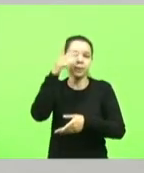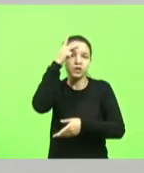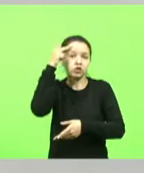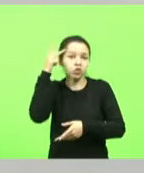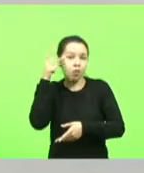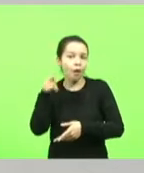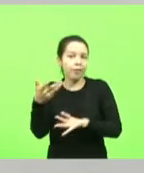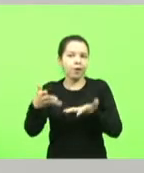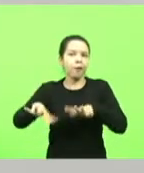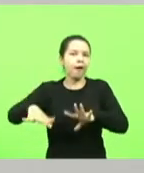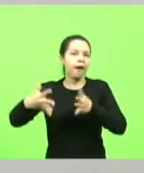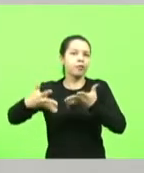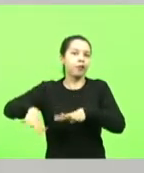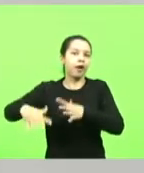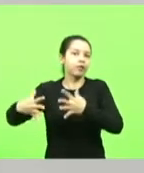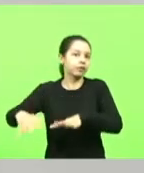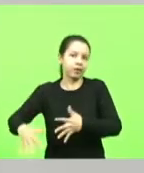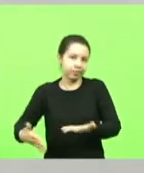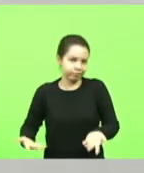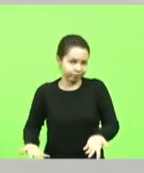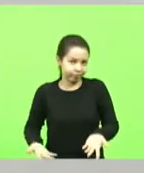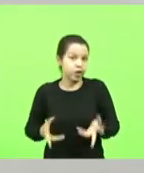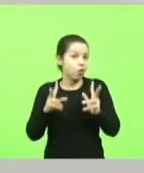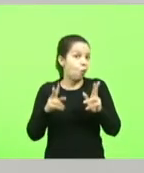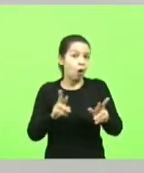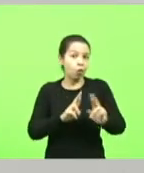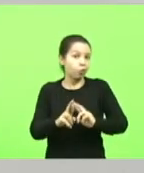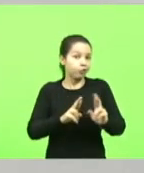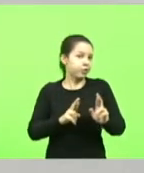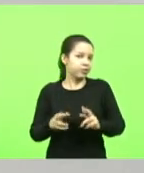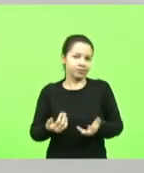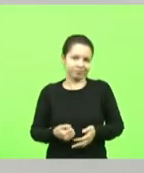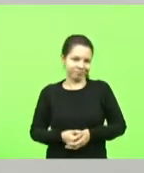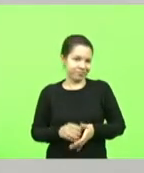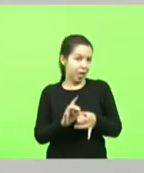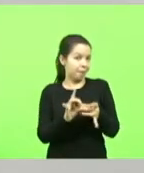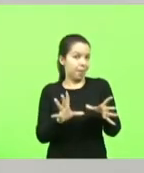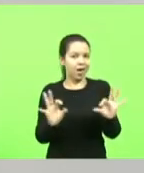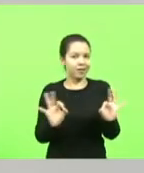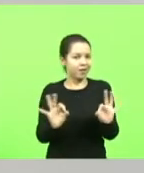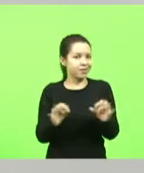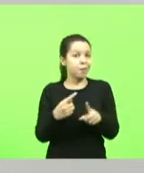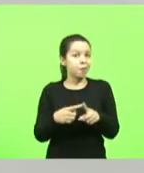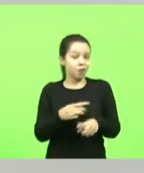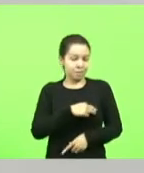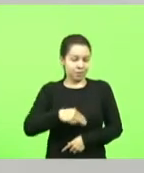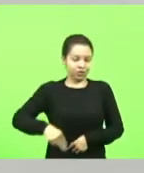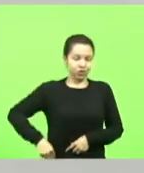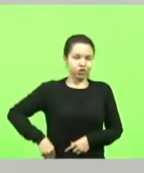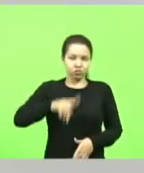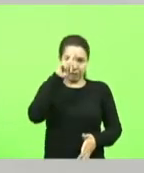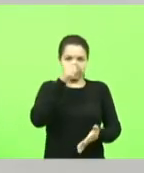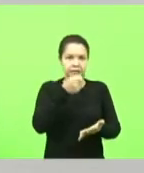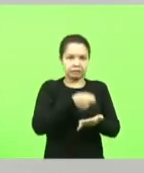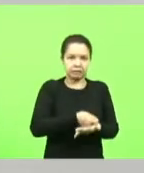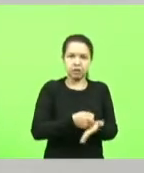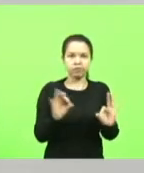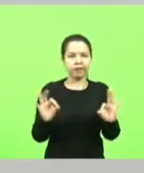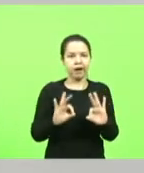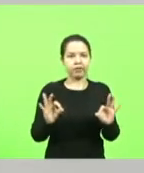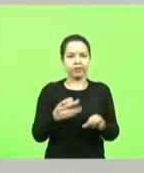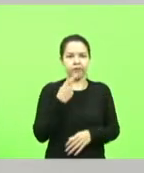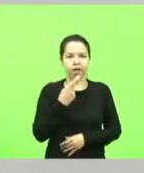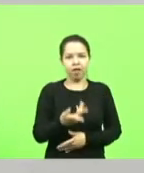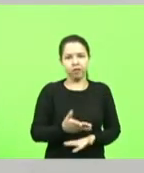como é o caso das rodovias não sai porque o ministro não toma uma decisão dizer essa vai sair o